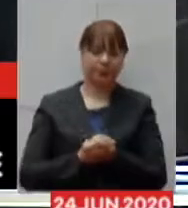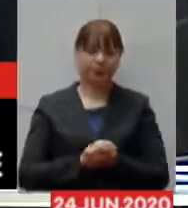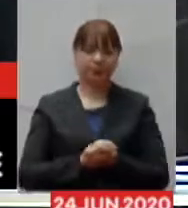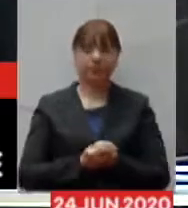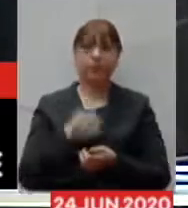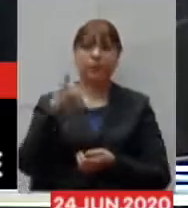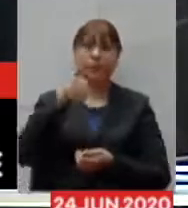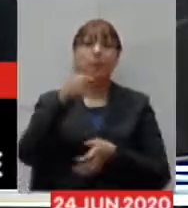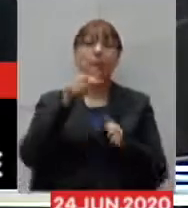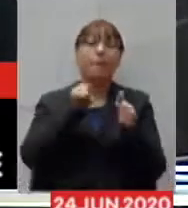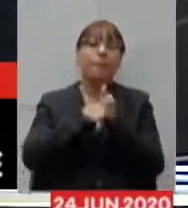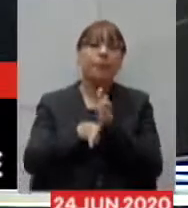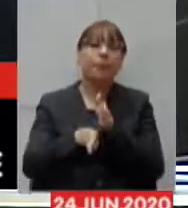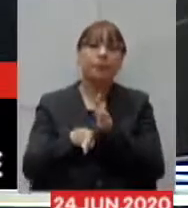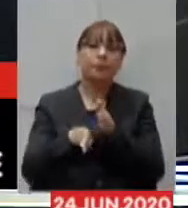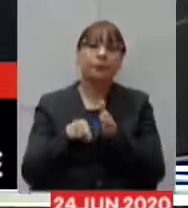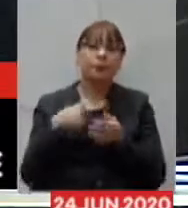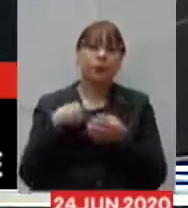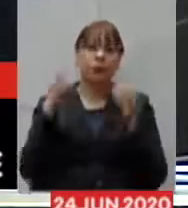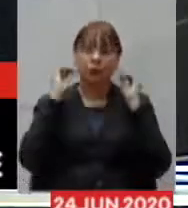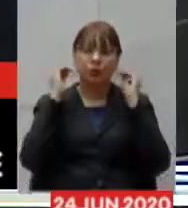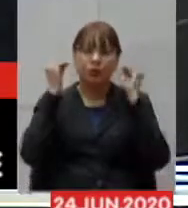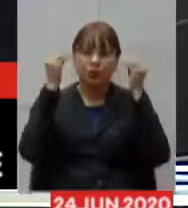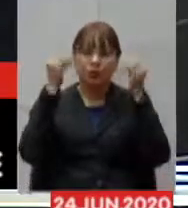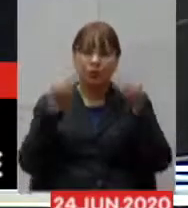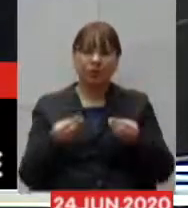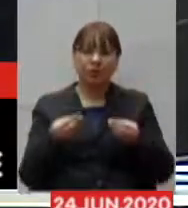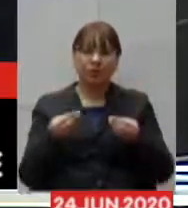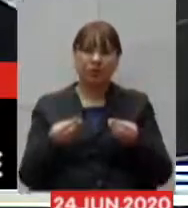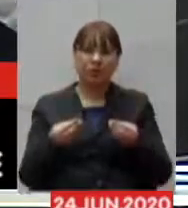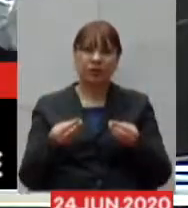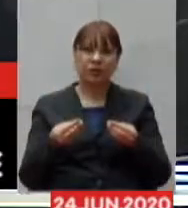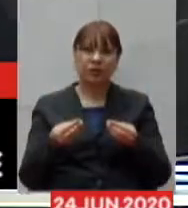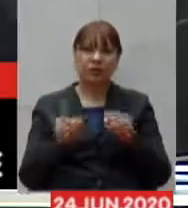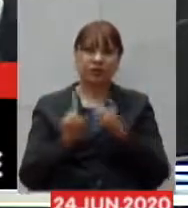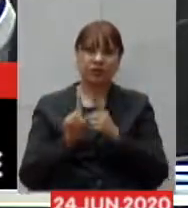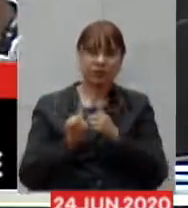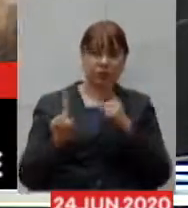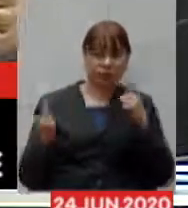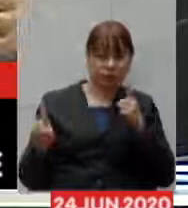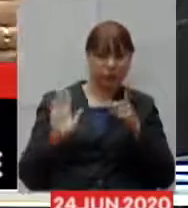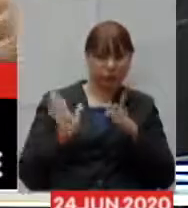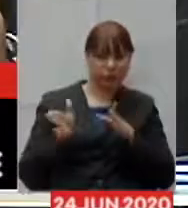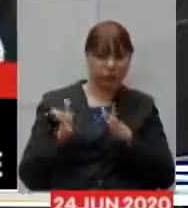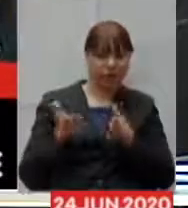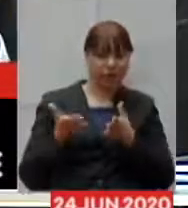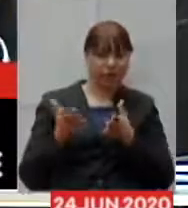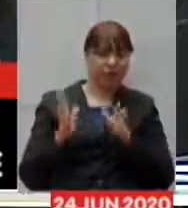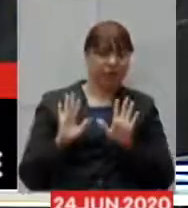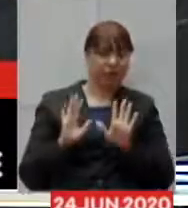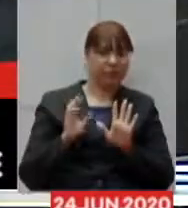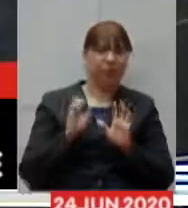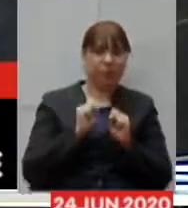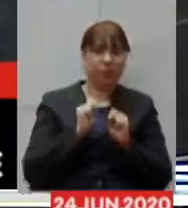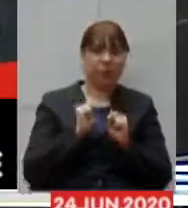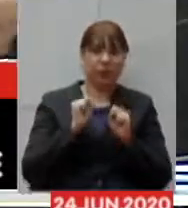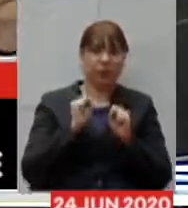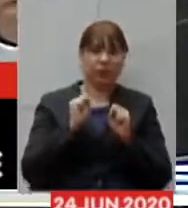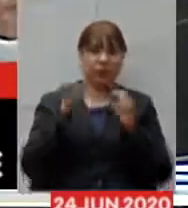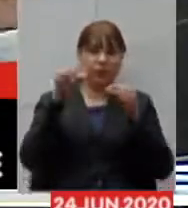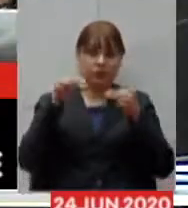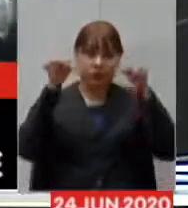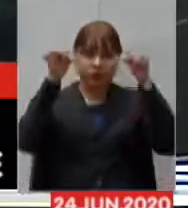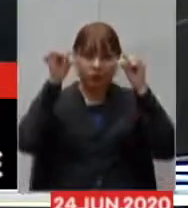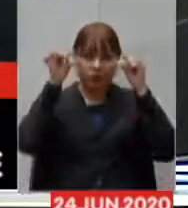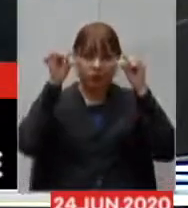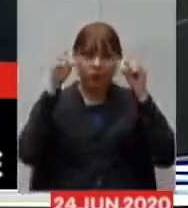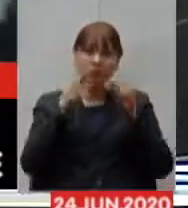pergunta eu vou tirar aqui a máscara nós estamos com um distanciamento social de dois metros para que eu possa colocar o óculos e fazer a